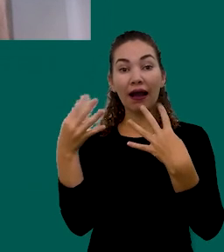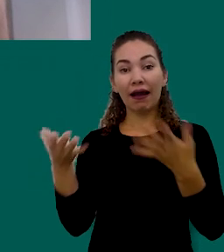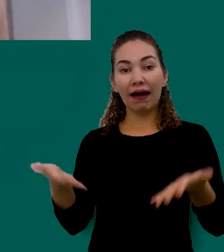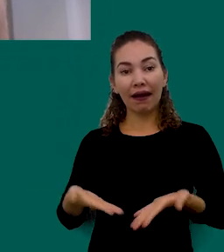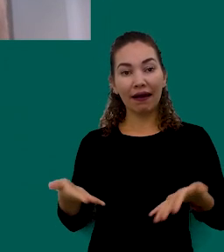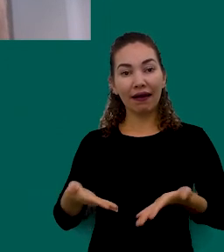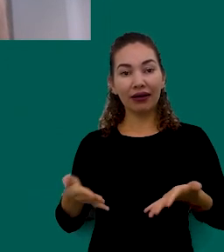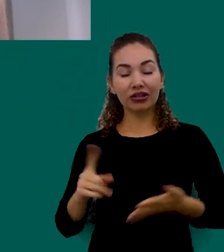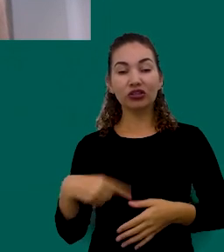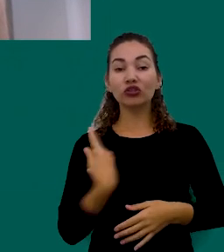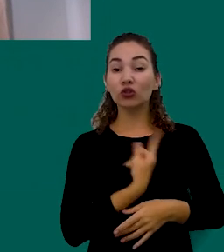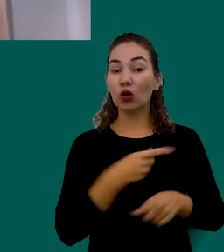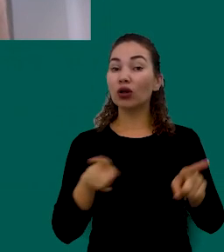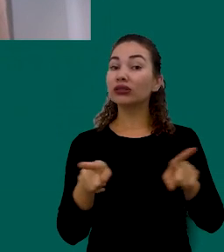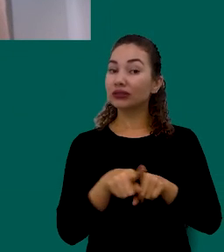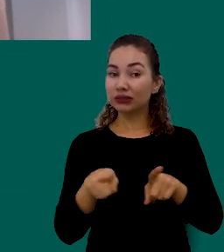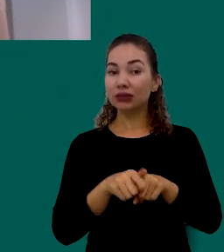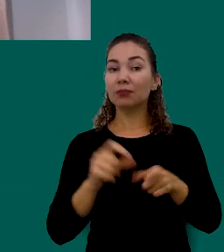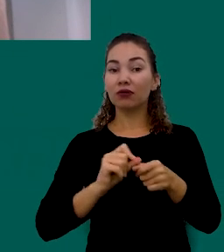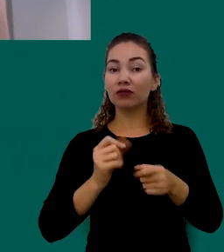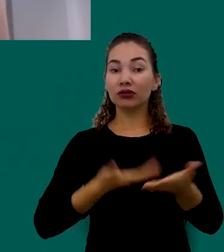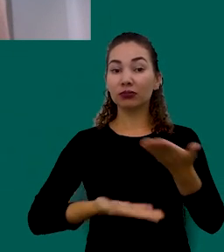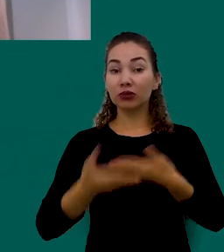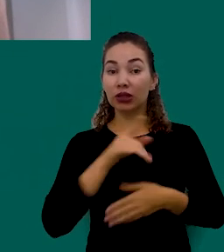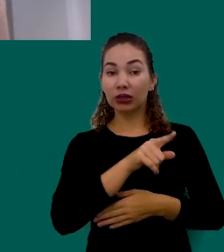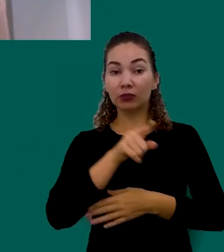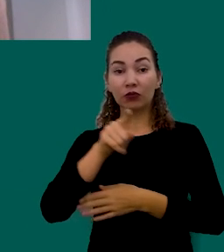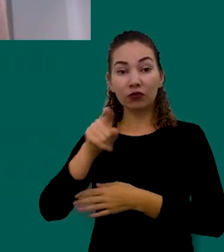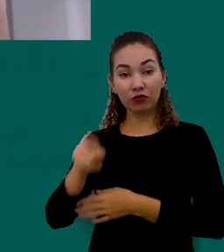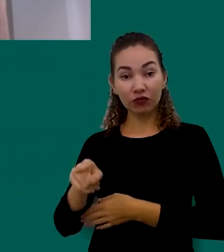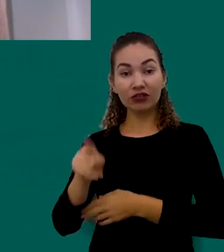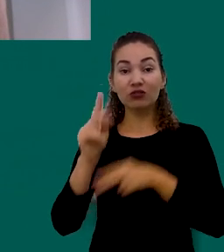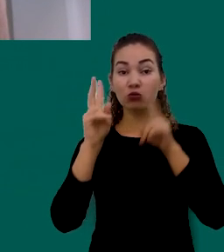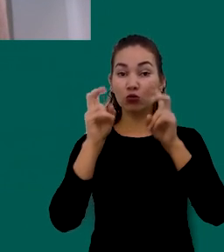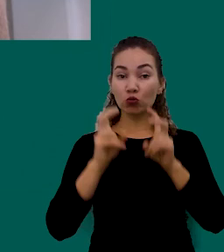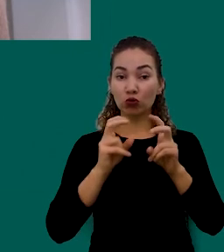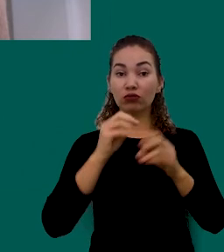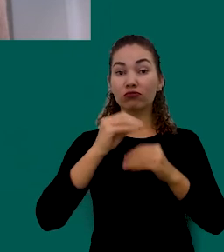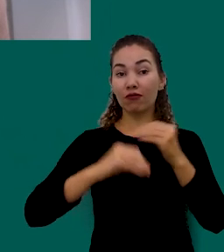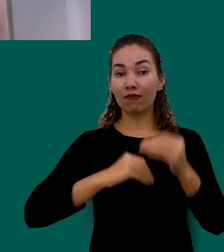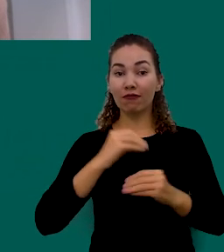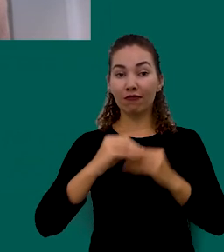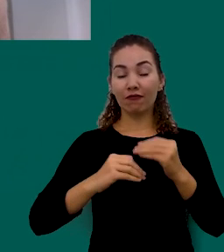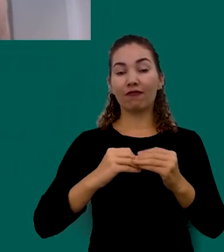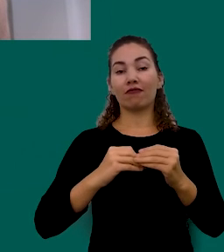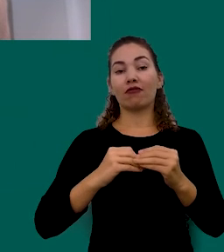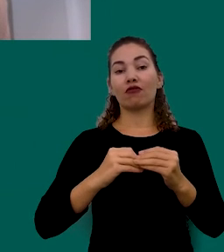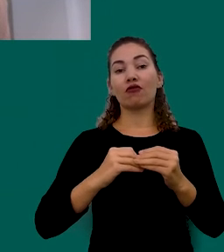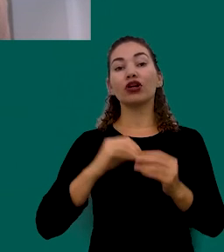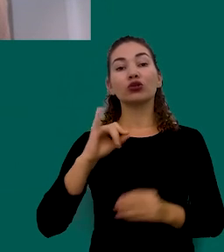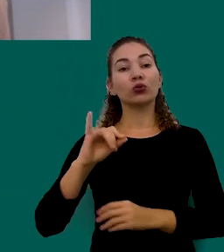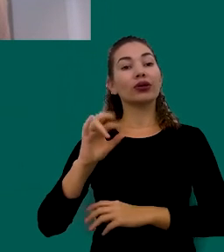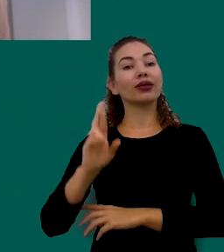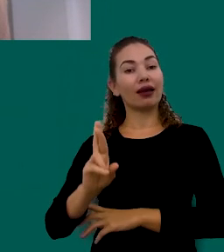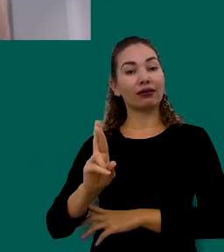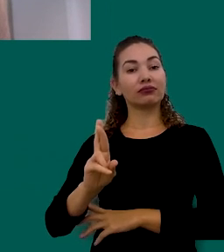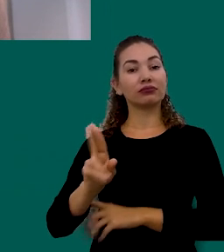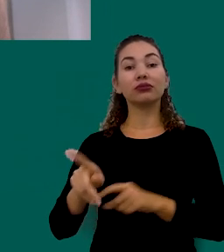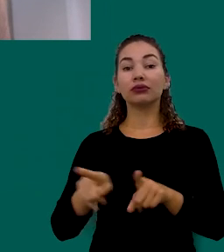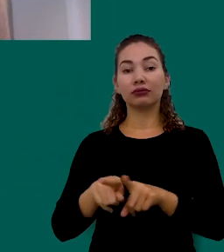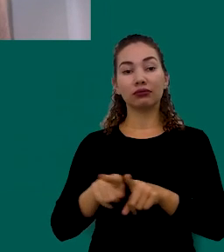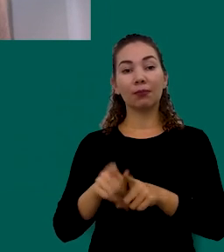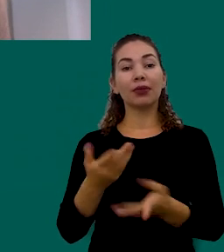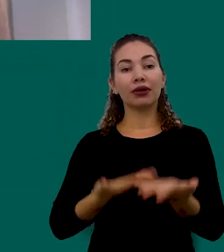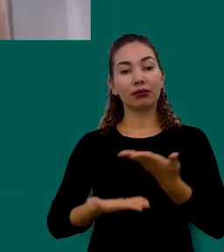Nós Também Desenvolvemos Atendemos Vocês Nas Questões Que Envolvem O Desenvolvimento Do Imposto De Renda Tá